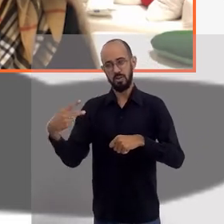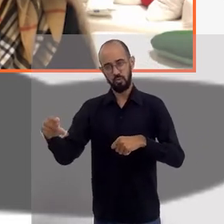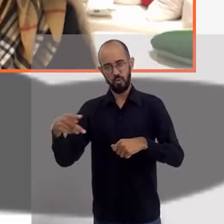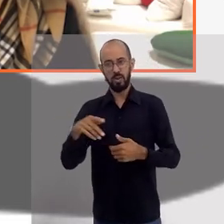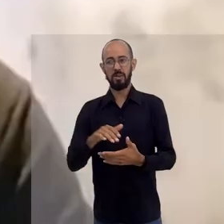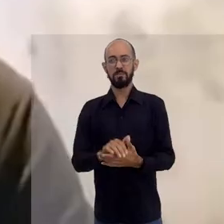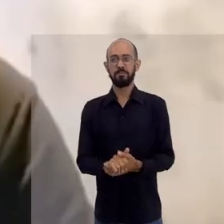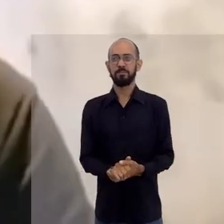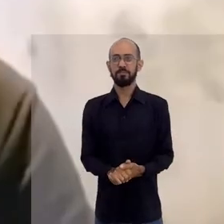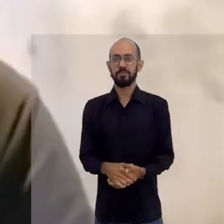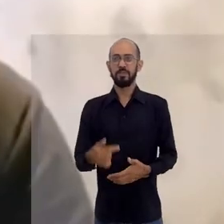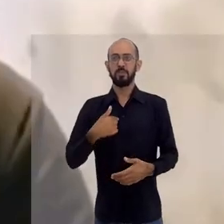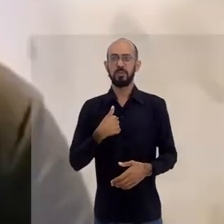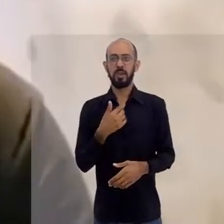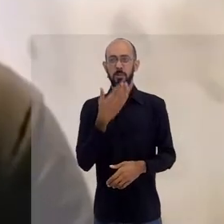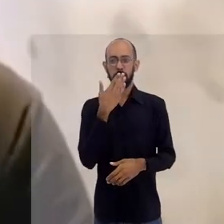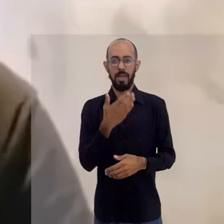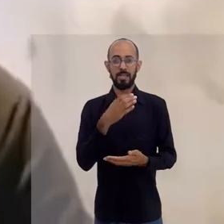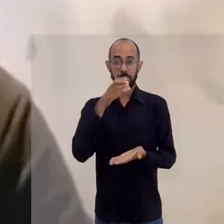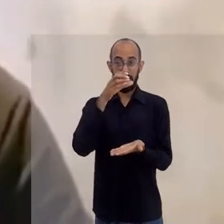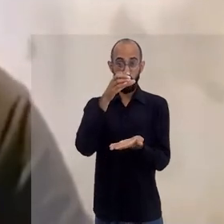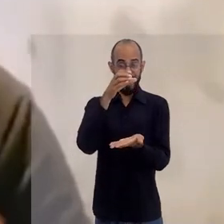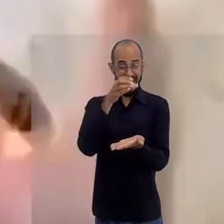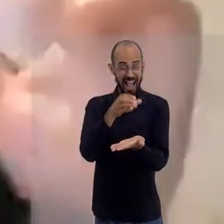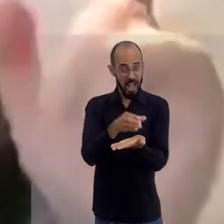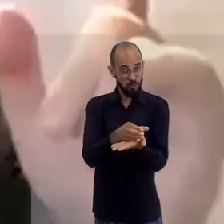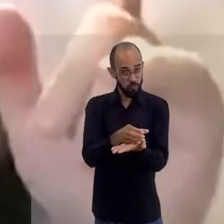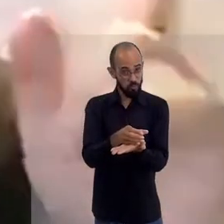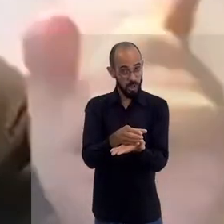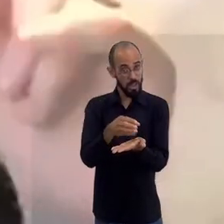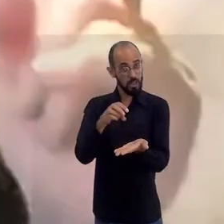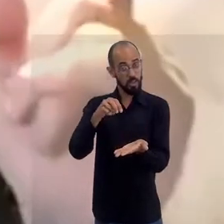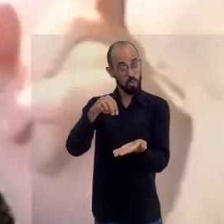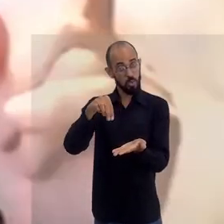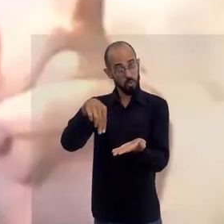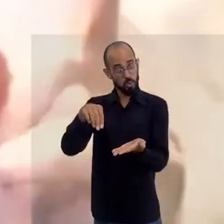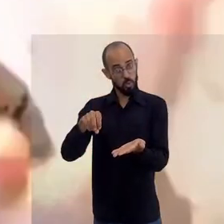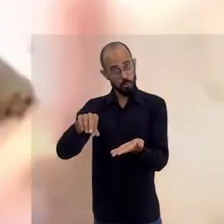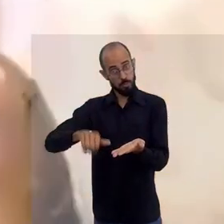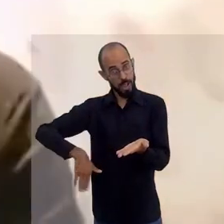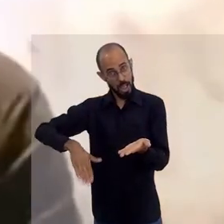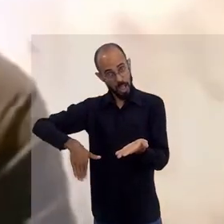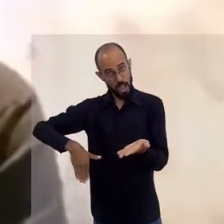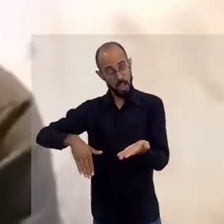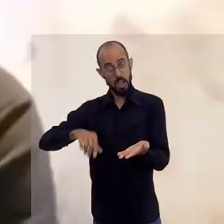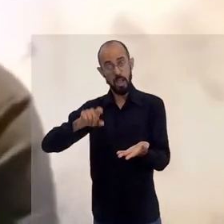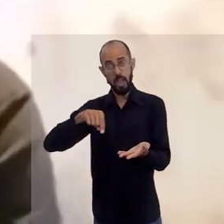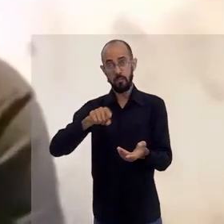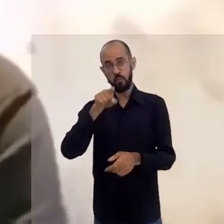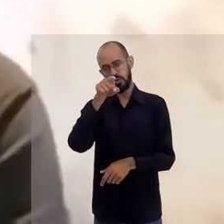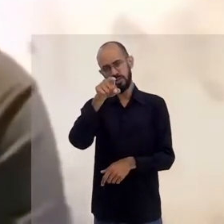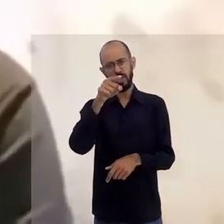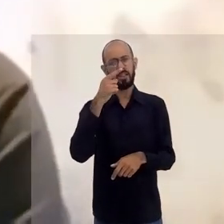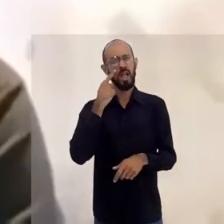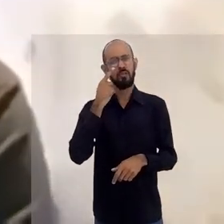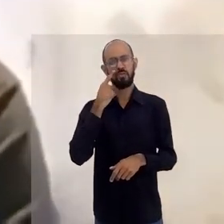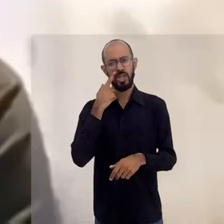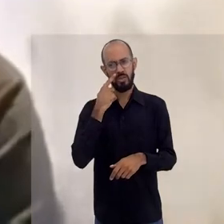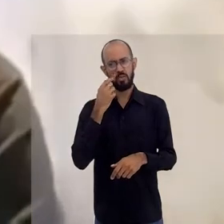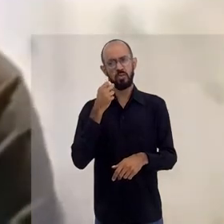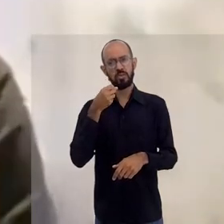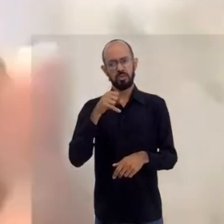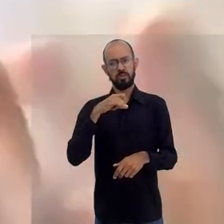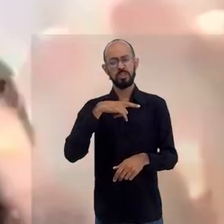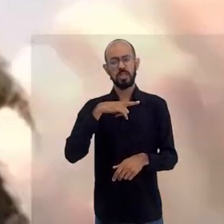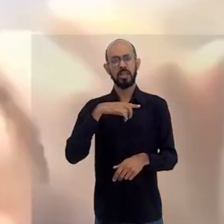essa sua abertura. o que eu peço para o Garrafa, né? Eu peço para o Garrafa e não para Caruso, né? Em que a gente, você que está assistindo